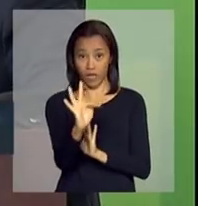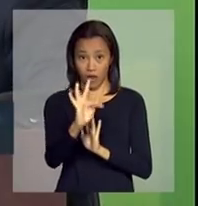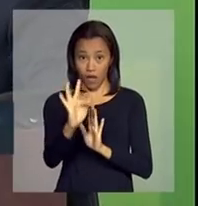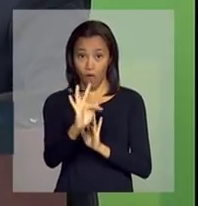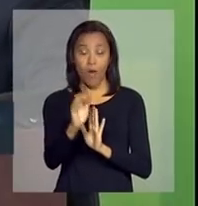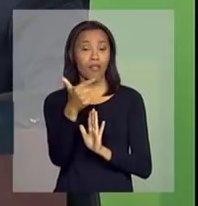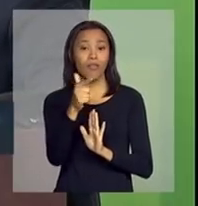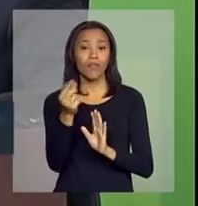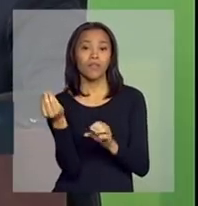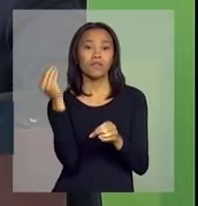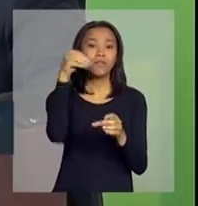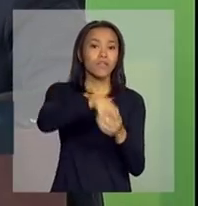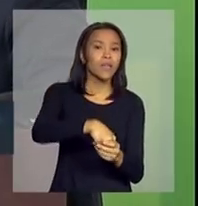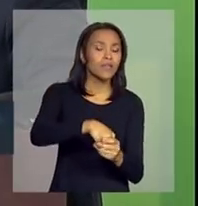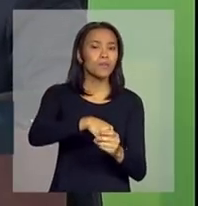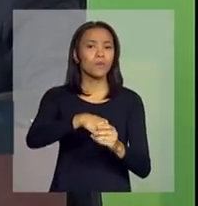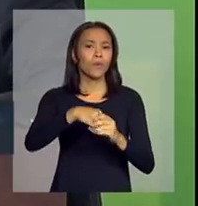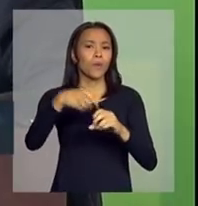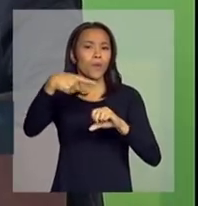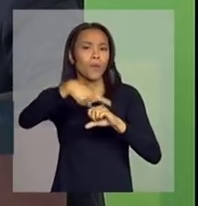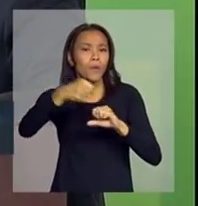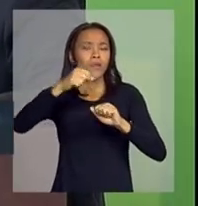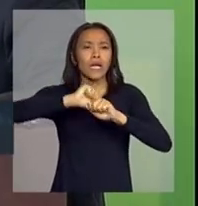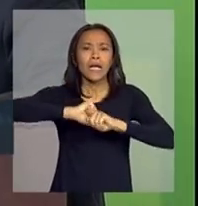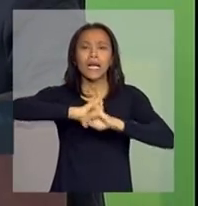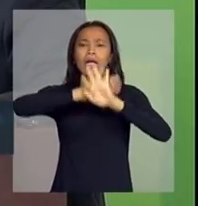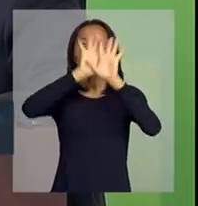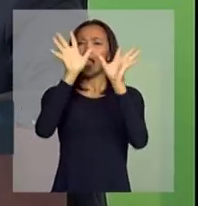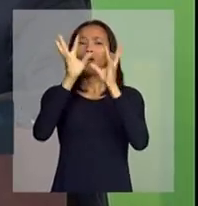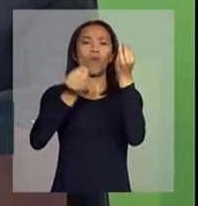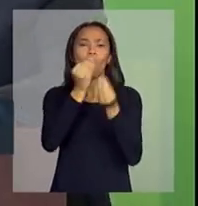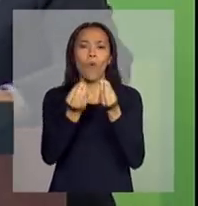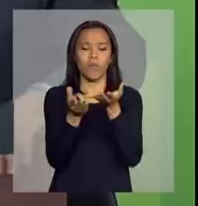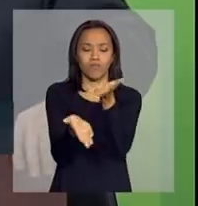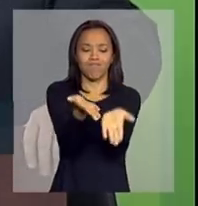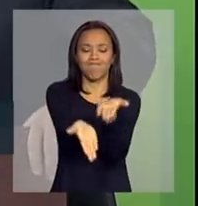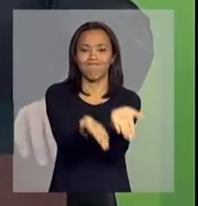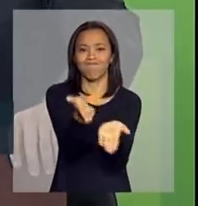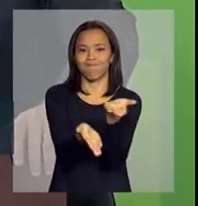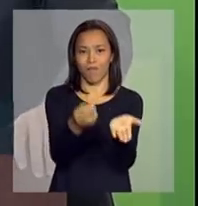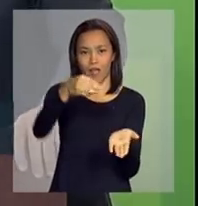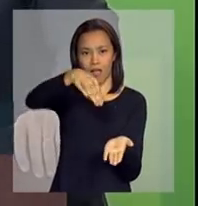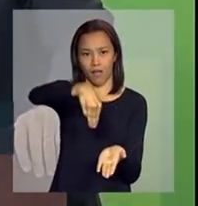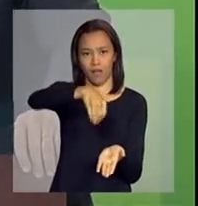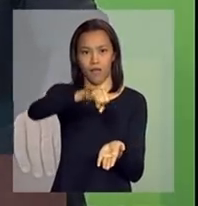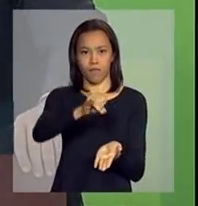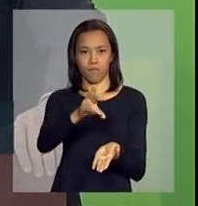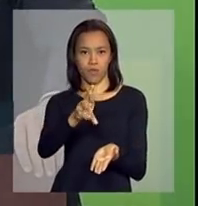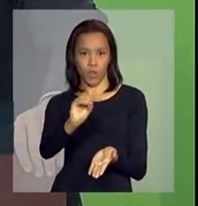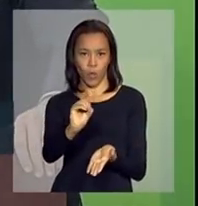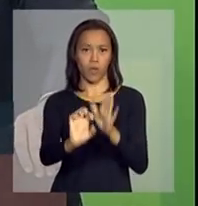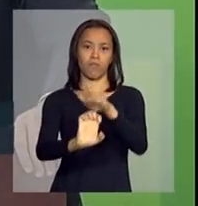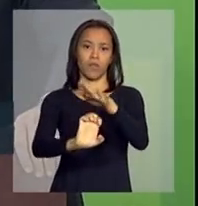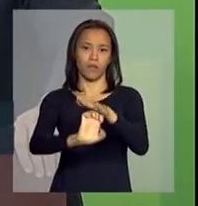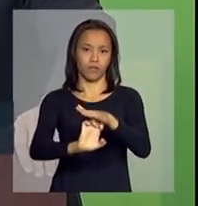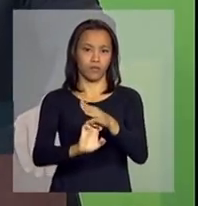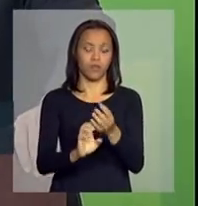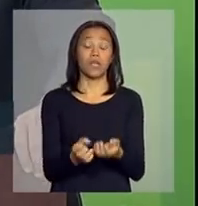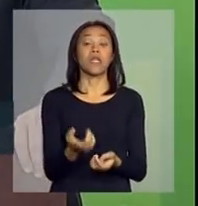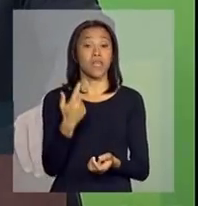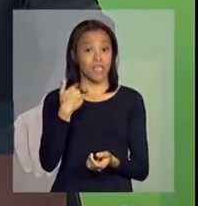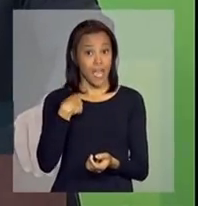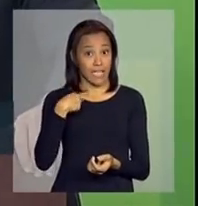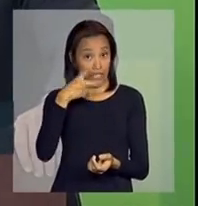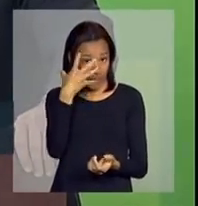dispositivo claro do tratamento diferenciado. E foi com esta incumbência que eu fui para a